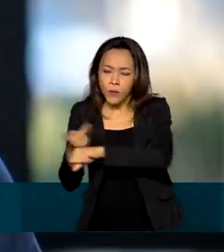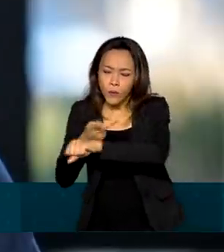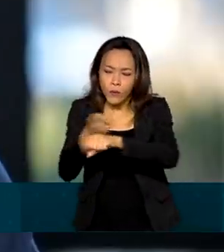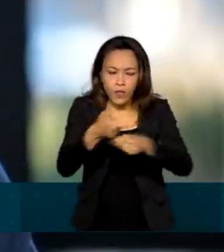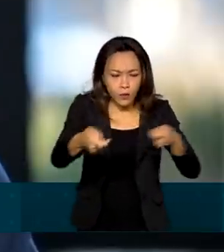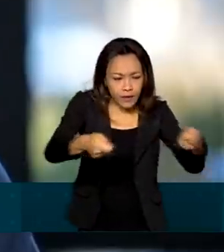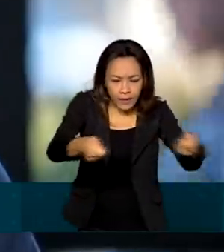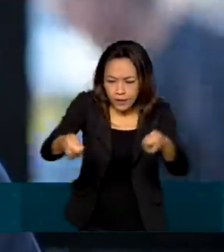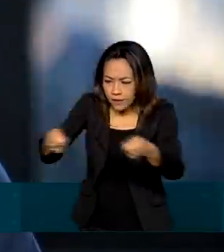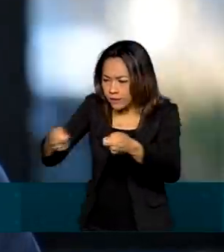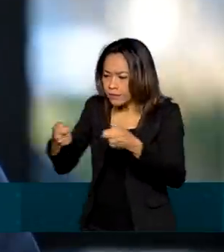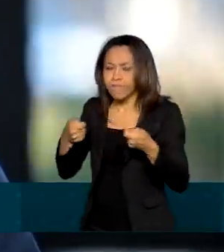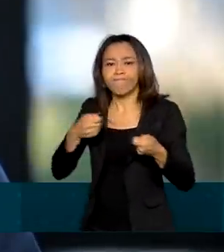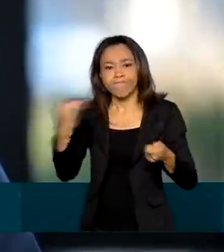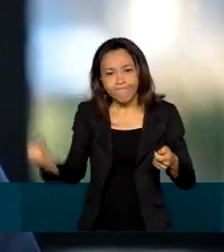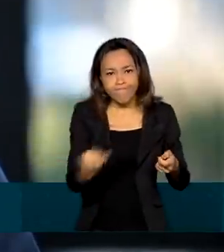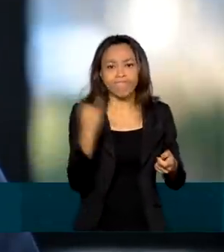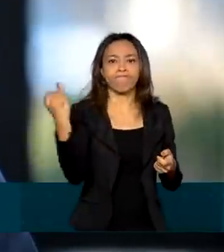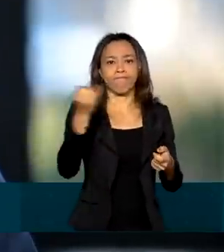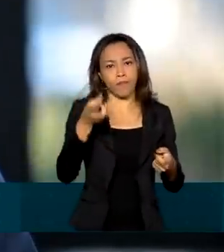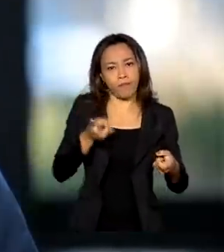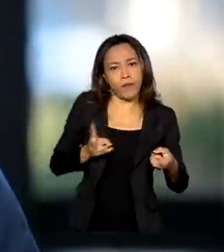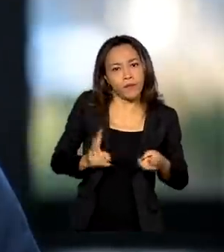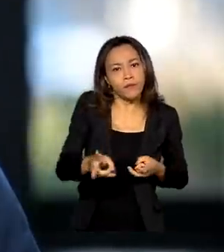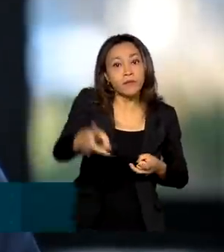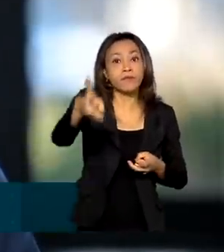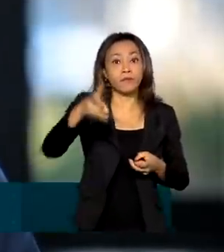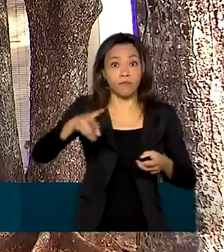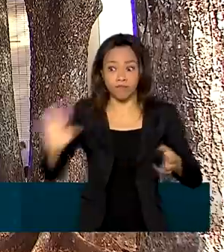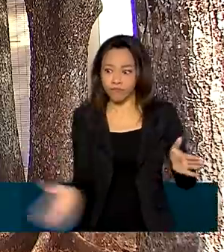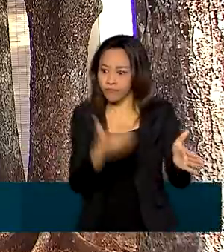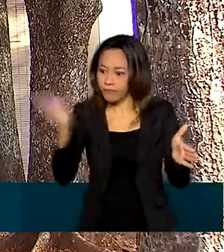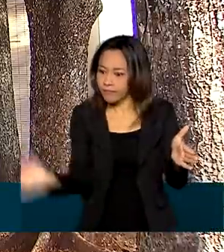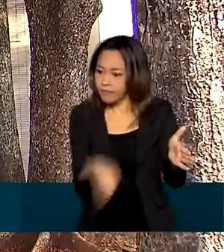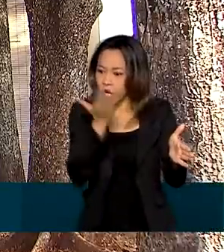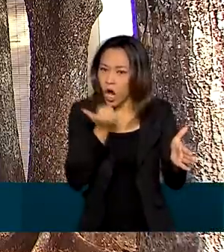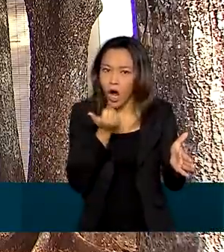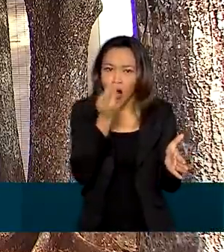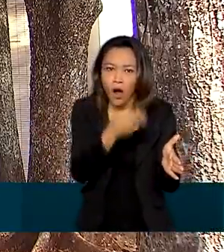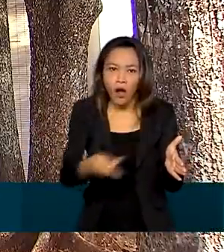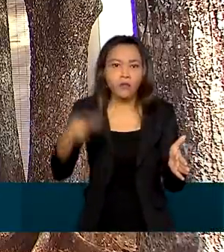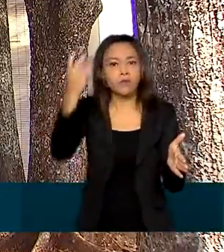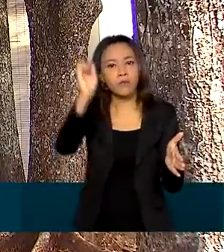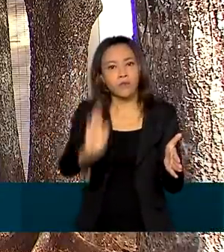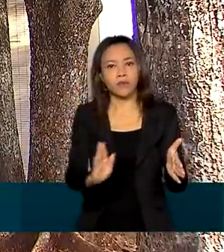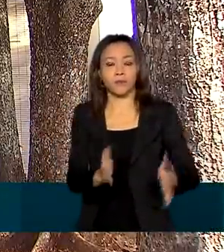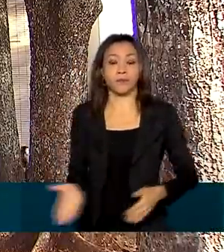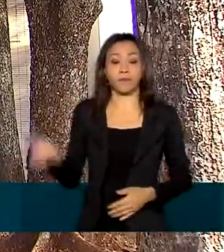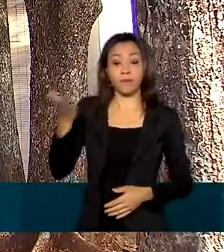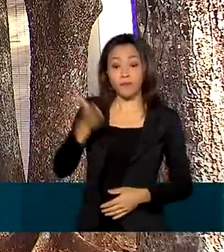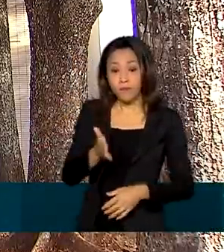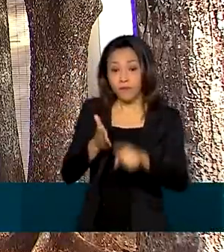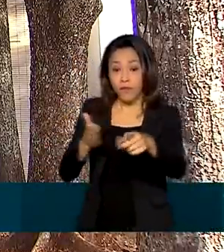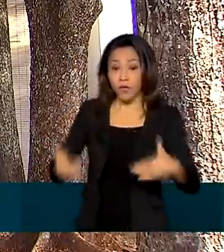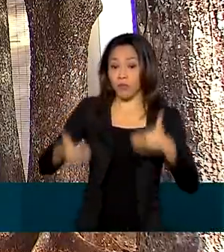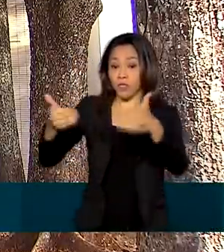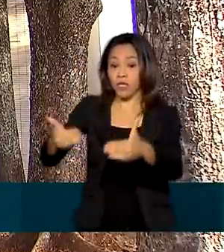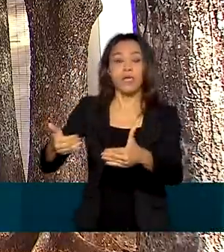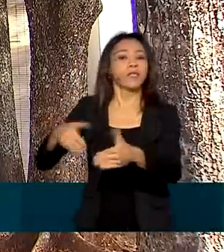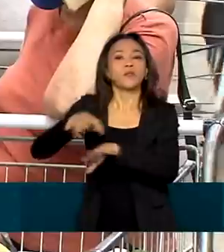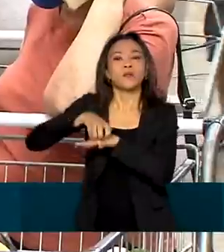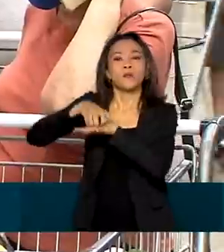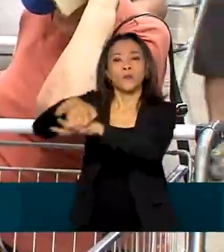necessário para a continuidade da produção de alimentos nesse país. Para o Ministério da Agricultura, o Brasil precisa estar